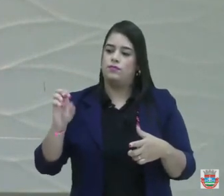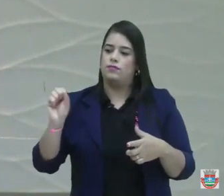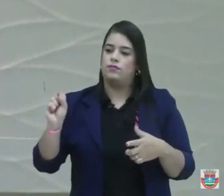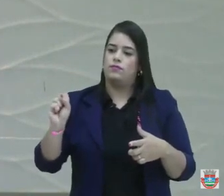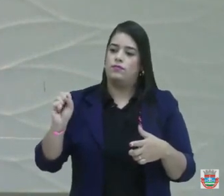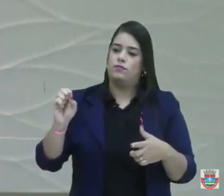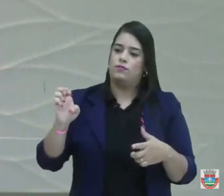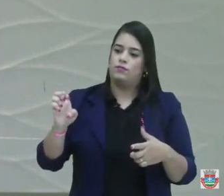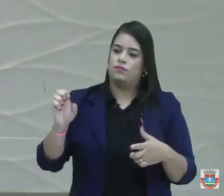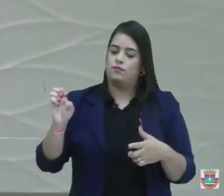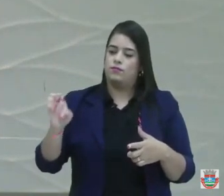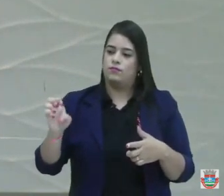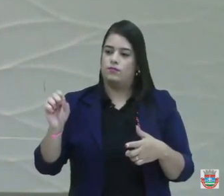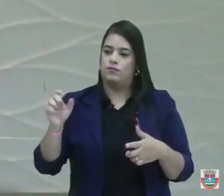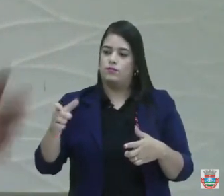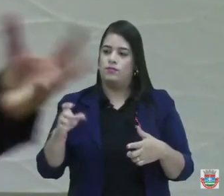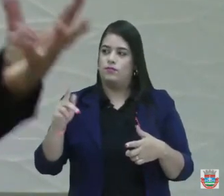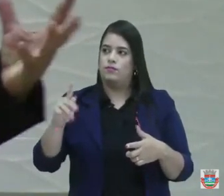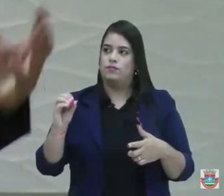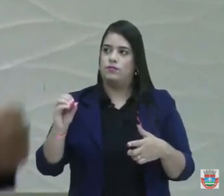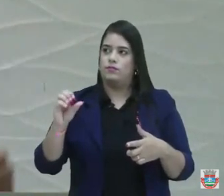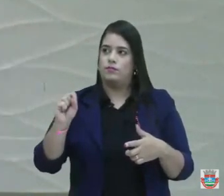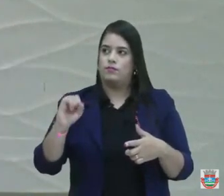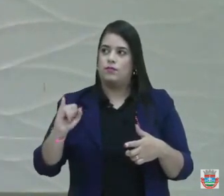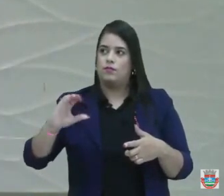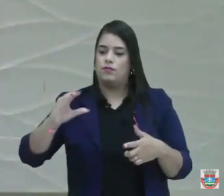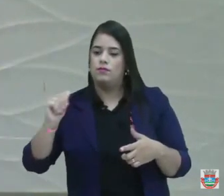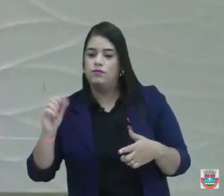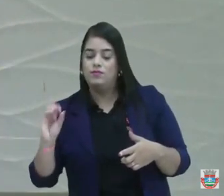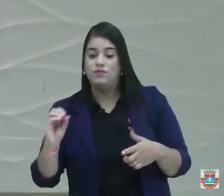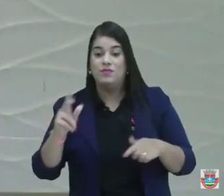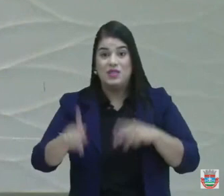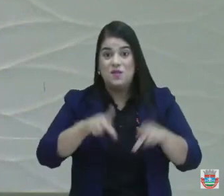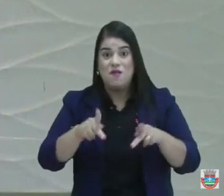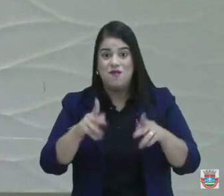Estava lotado e o povo tudo satisfeito.